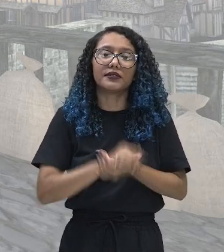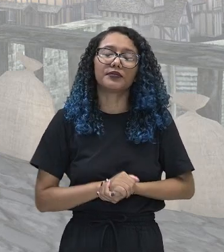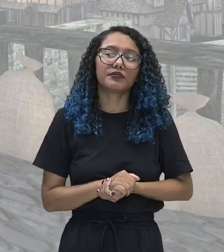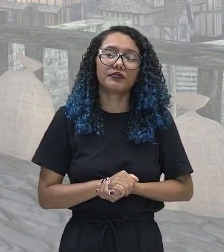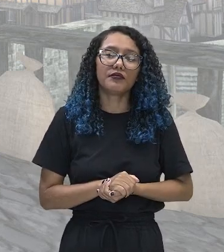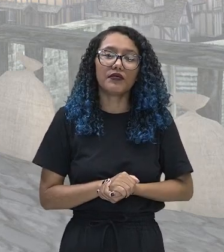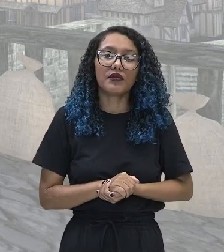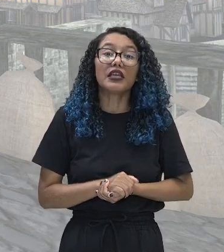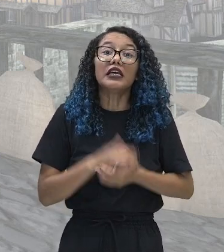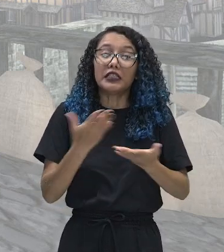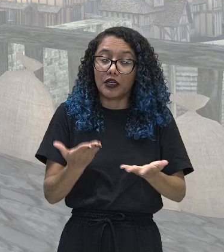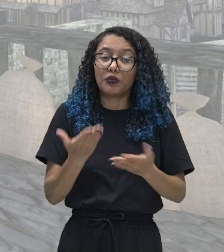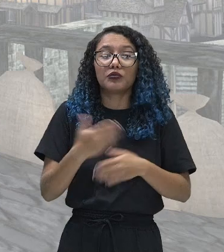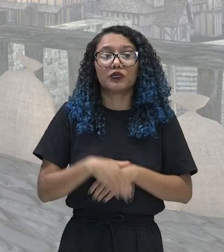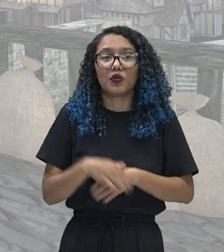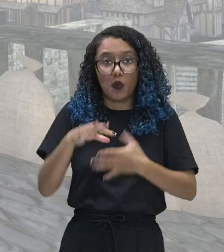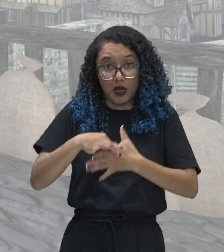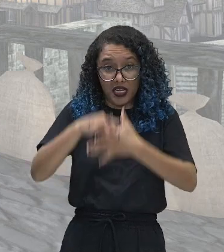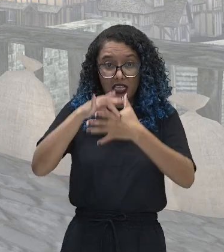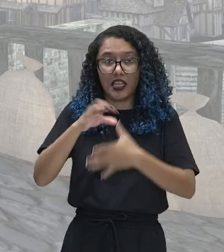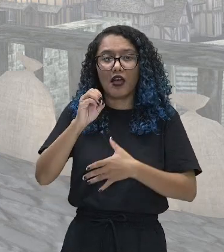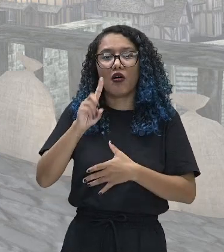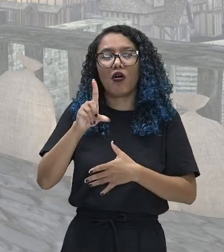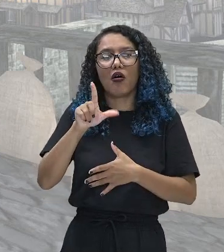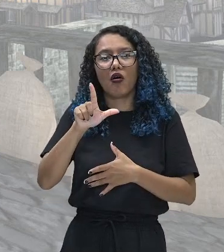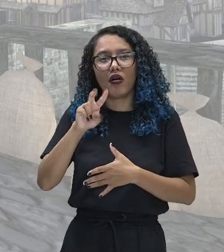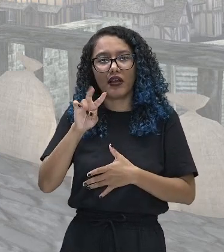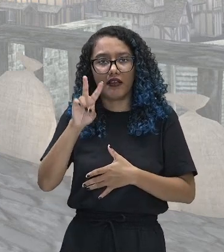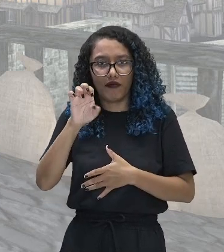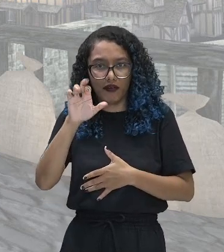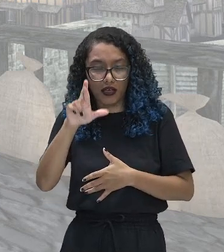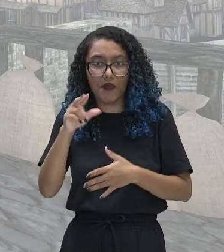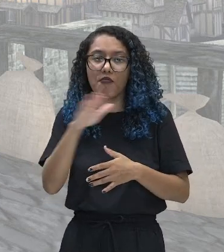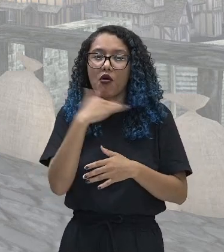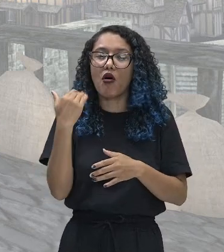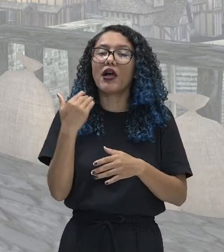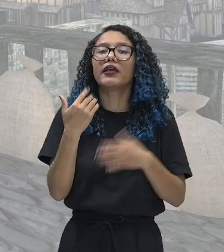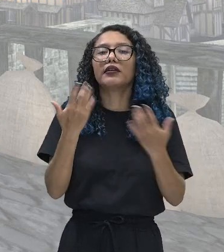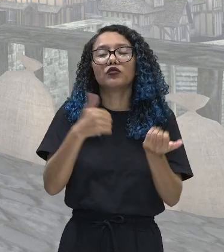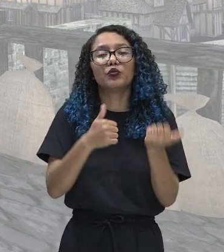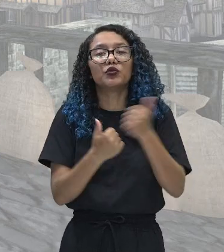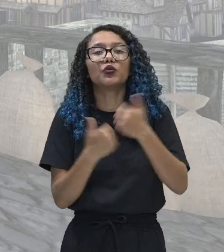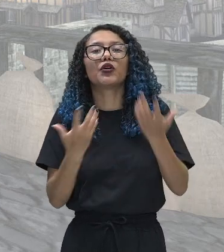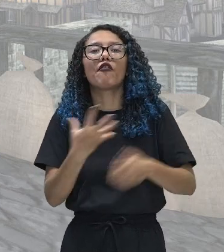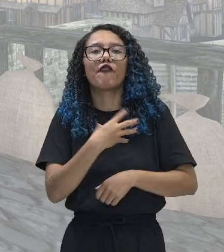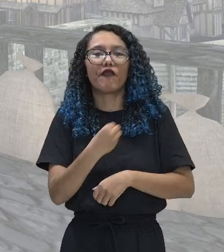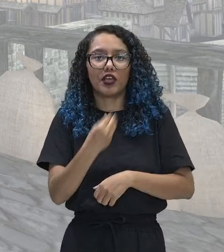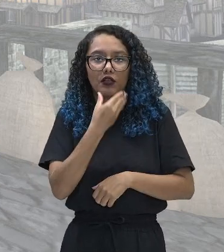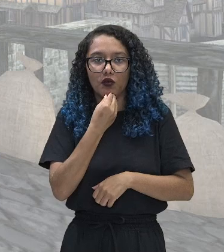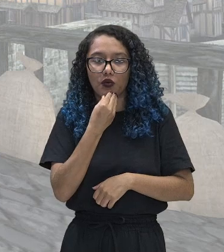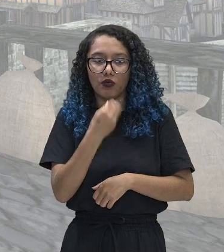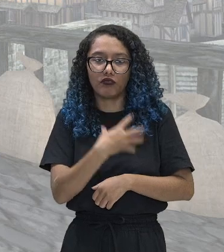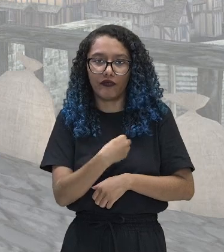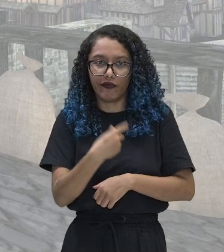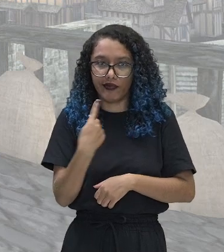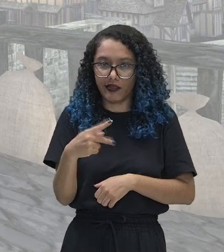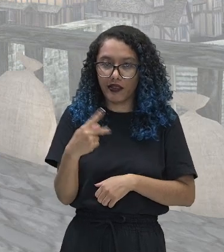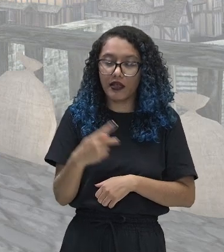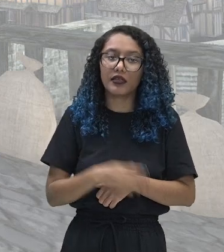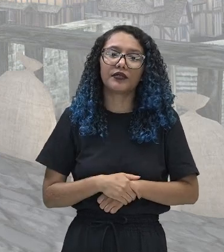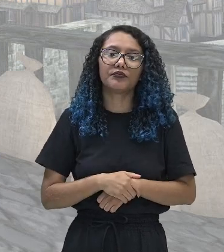lugar é justamente o seu filho, o Richard Covell. Só que o Richard Covell não tinha a mesma